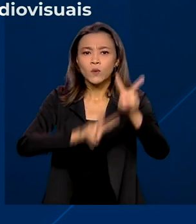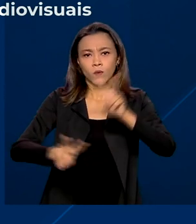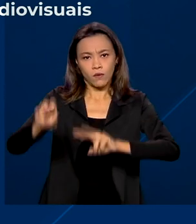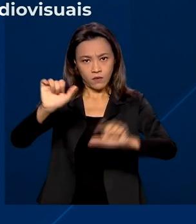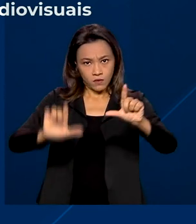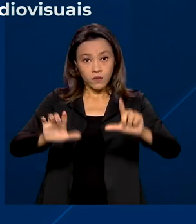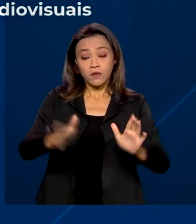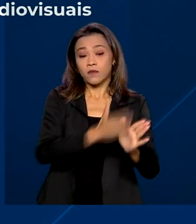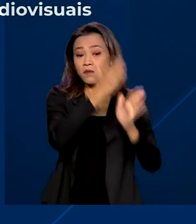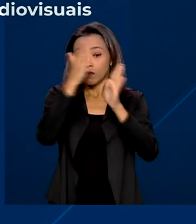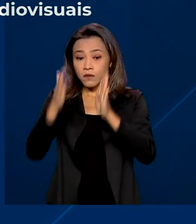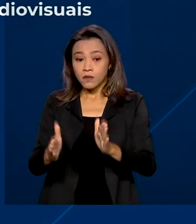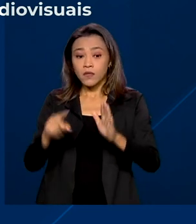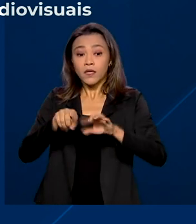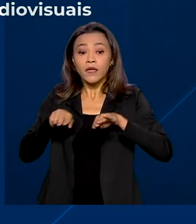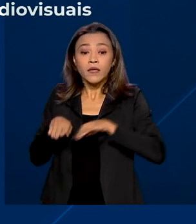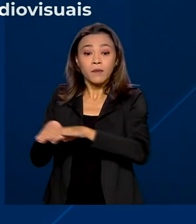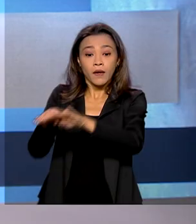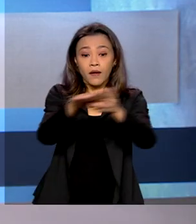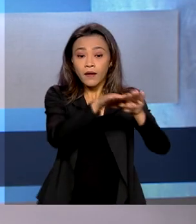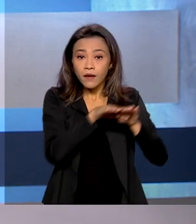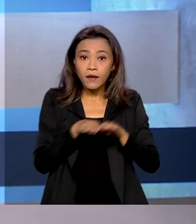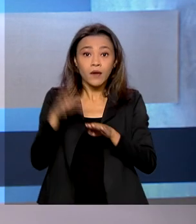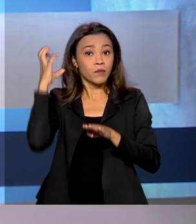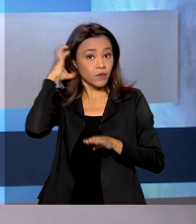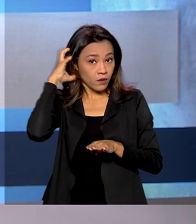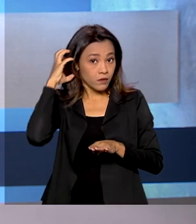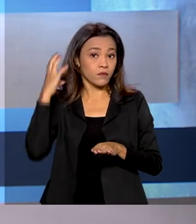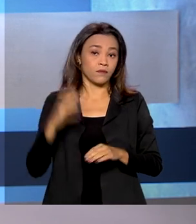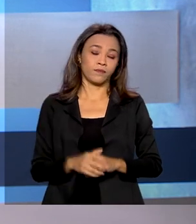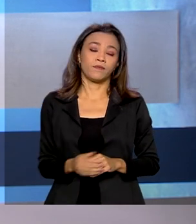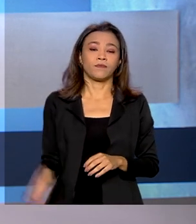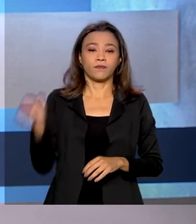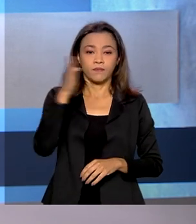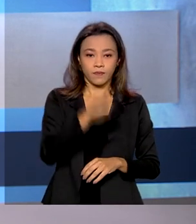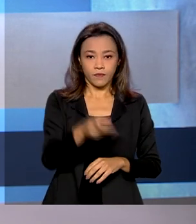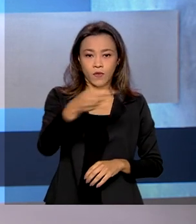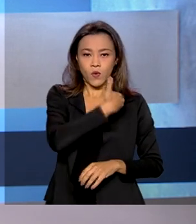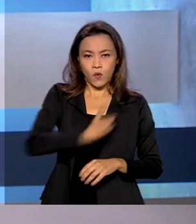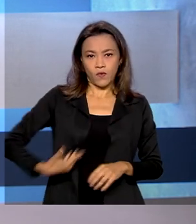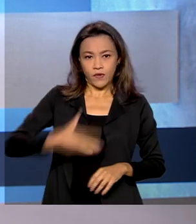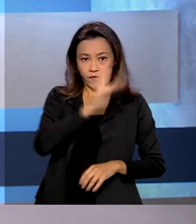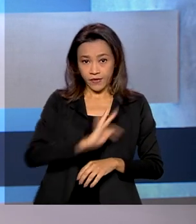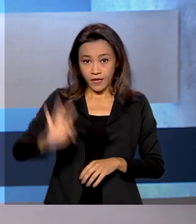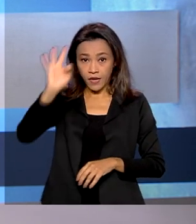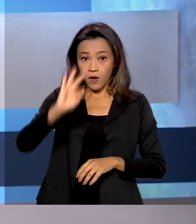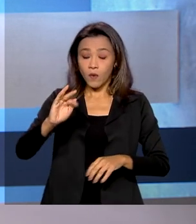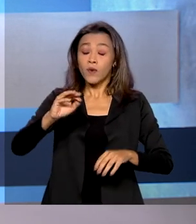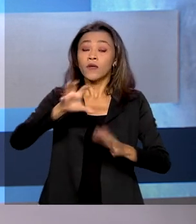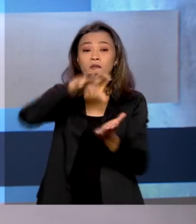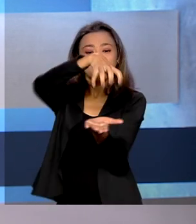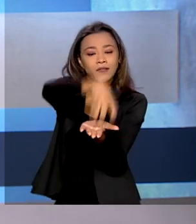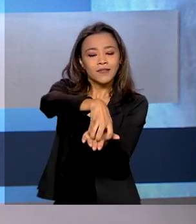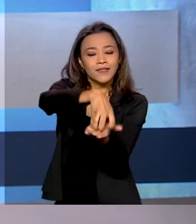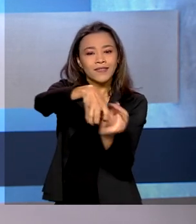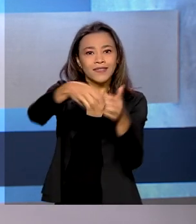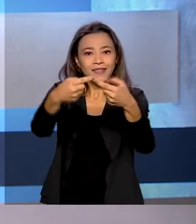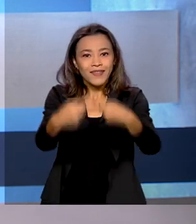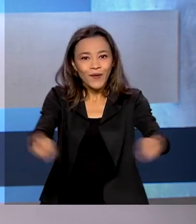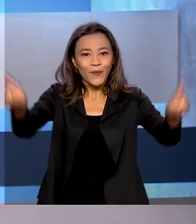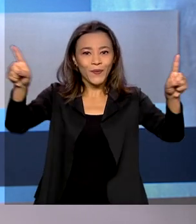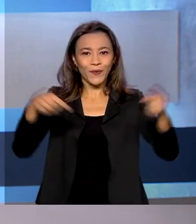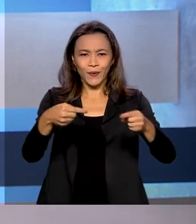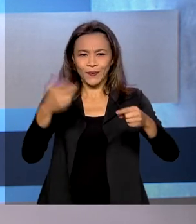padronização da classificação para o rádio. O governo federal inaugurou o primeiro Centro de Excelência em Tecnologia 4